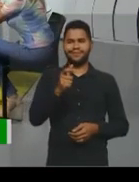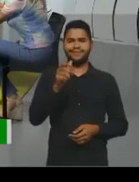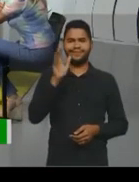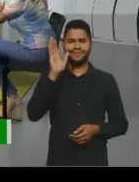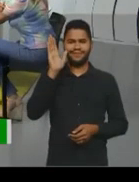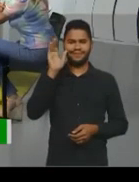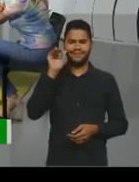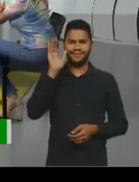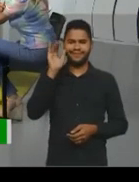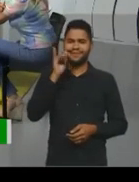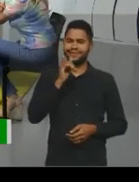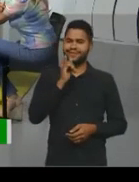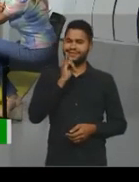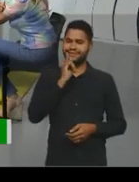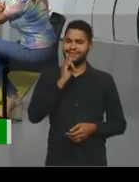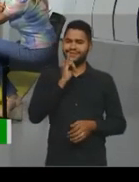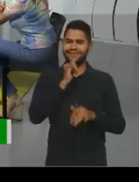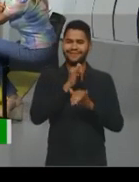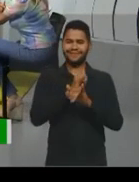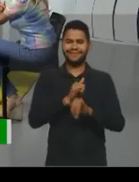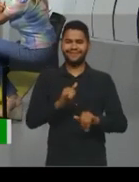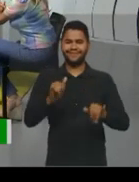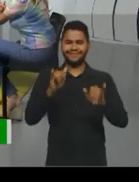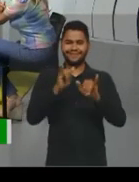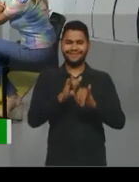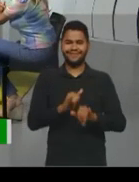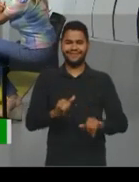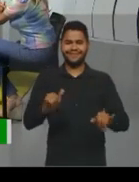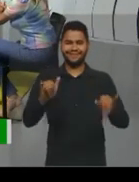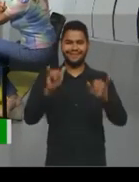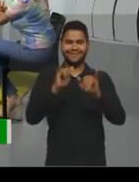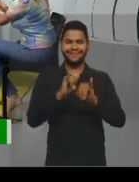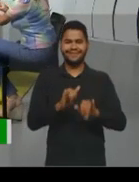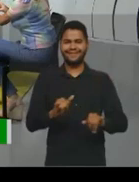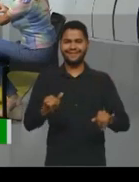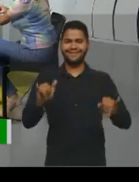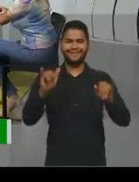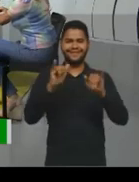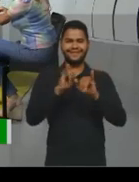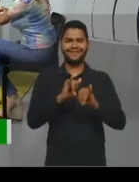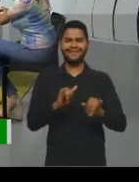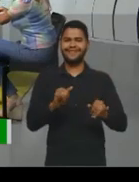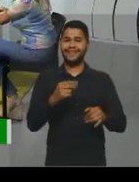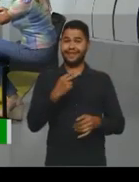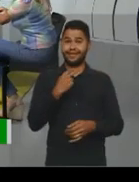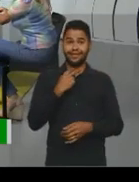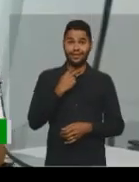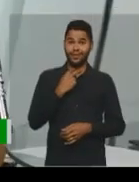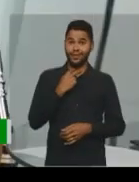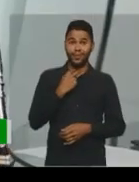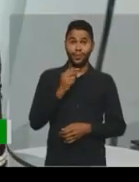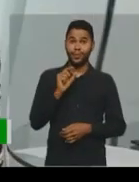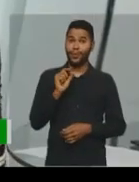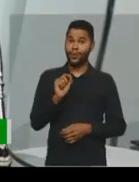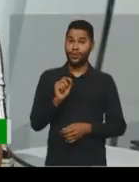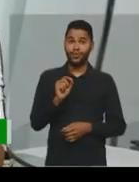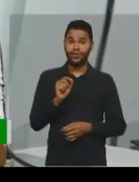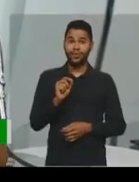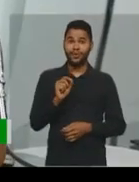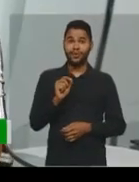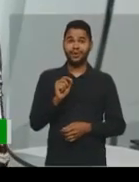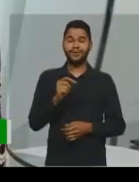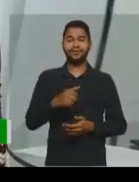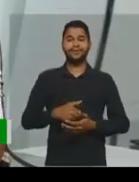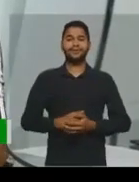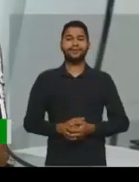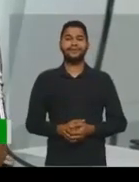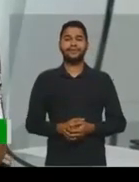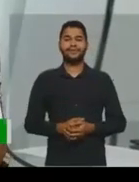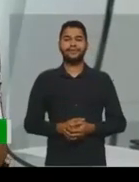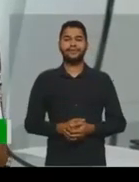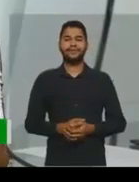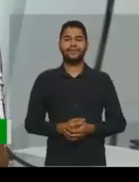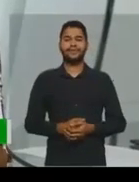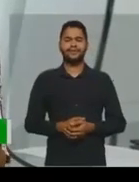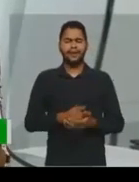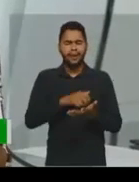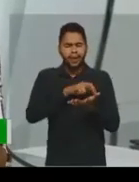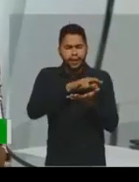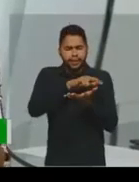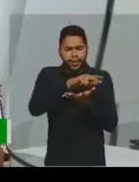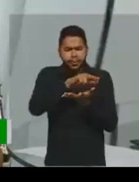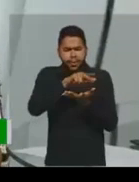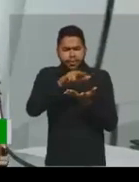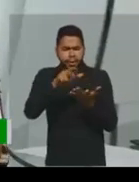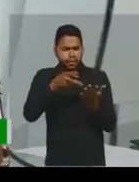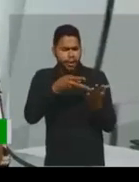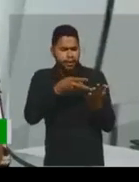que, por exemplo, a notícia. A notícia, ela não pode ter essas várias